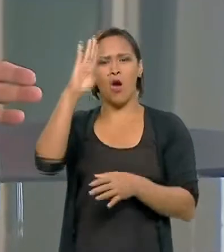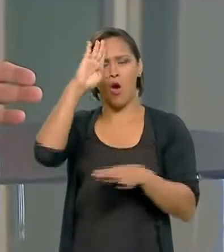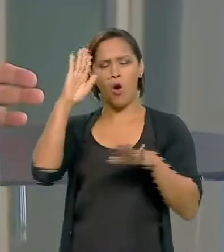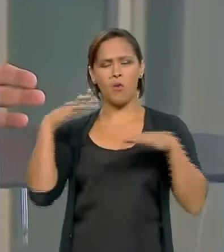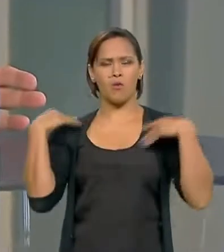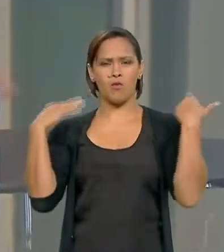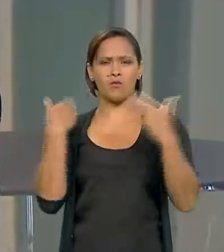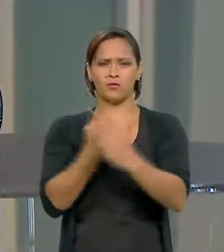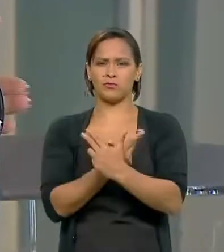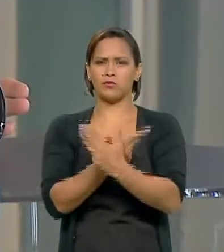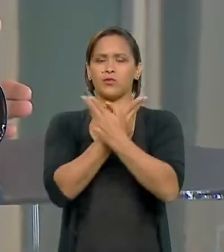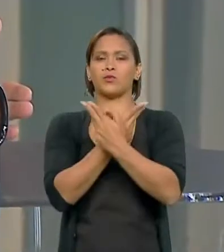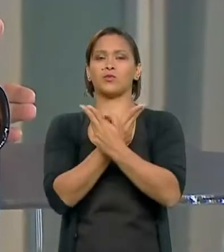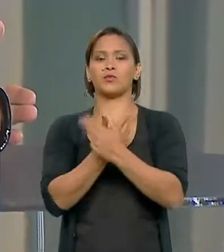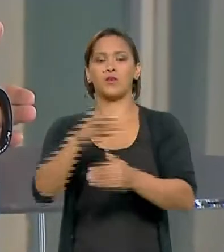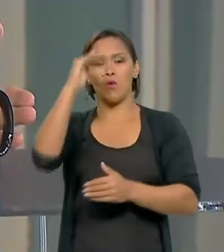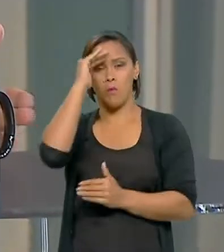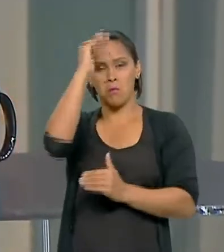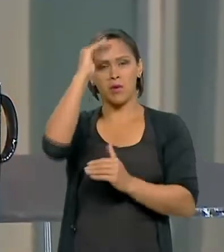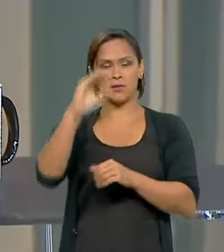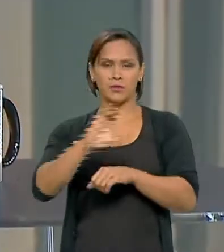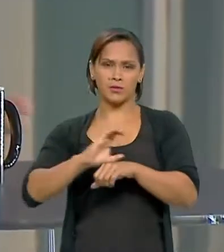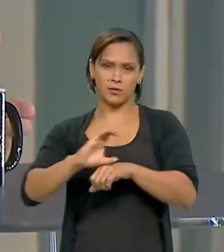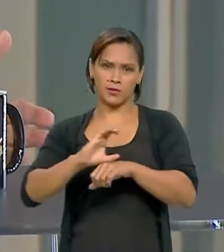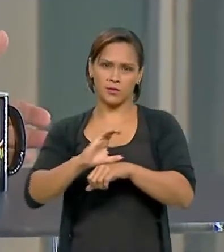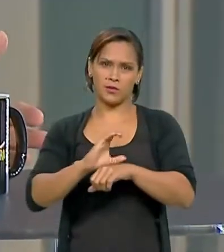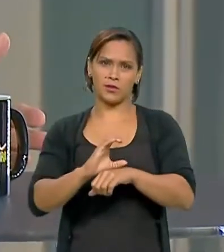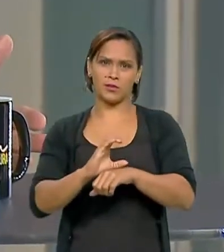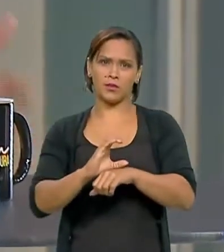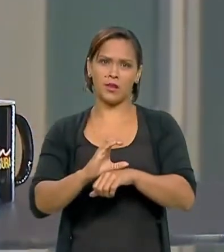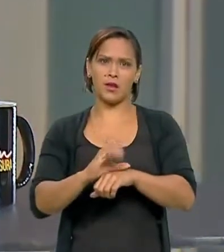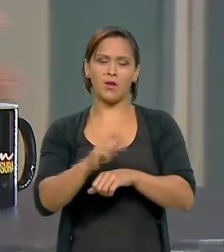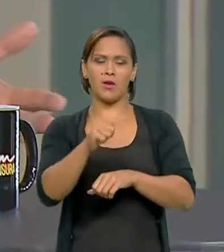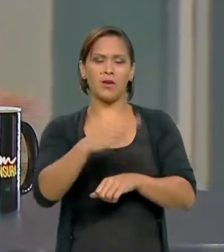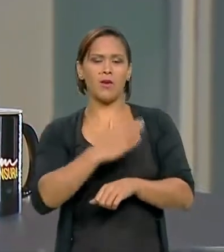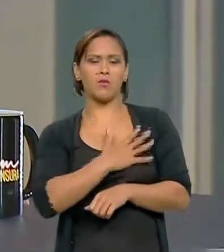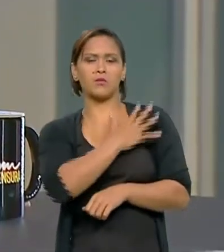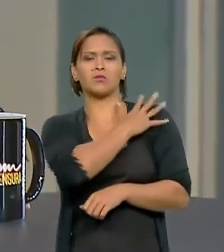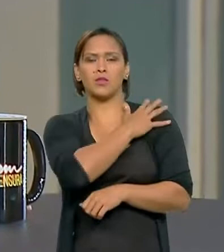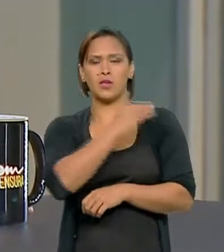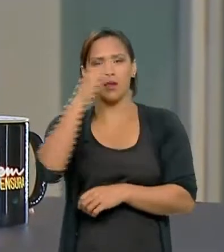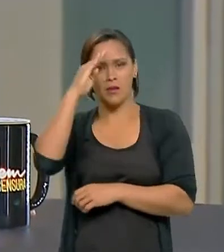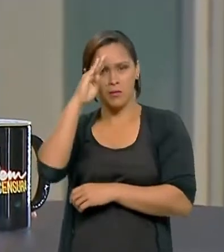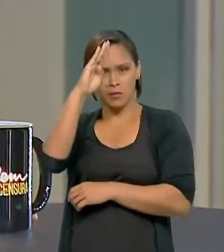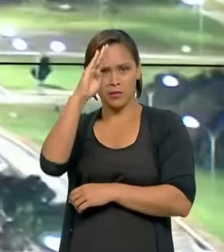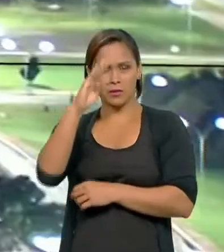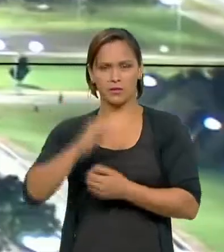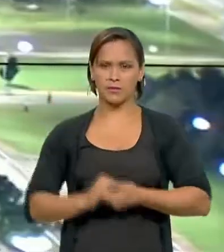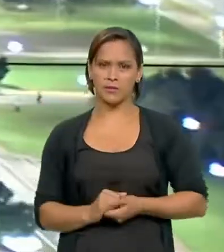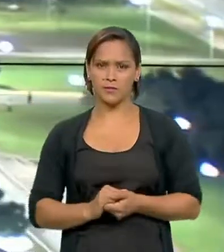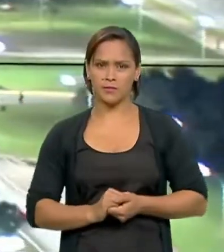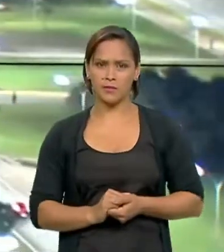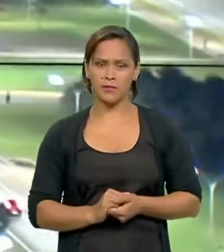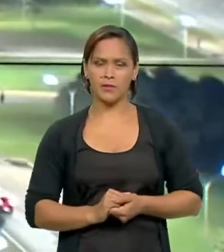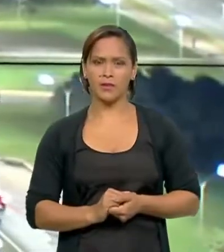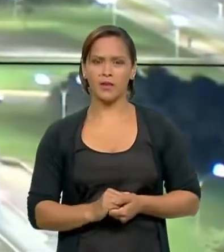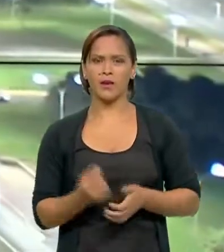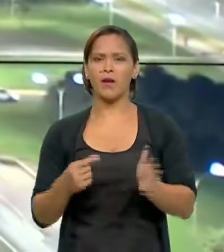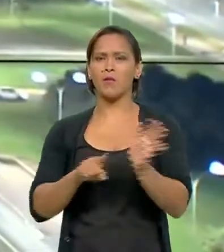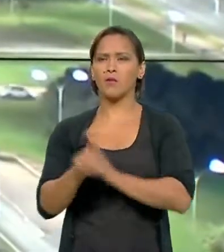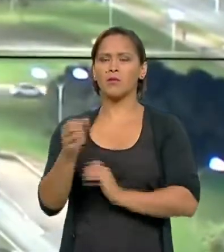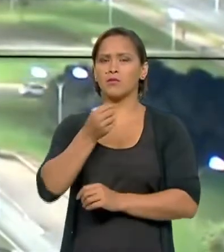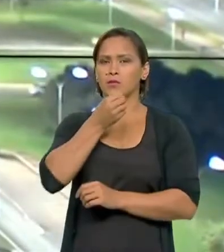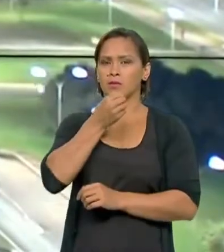na subordinação constitucional ao comandante supremo das Forças Armadas, que é o presidente da República. Rodolfo Costa, sua segunda